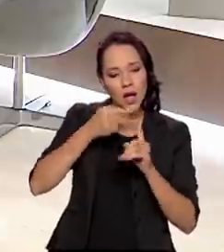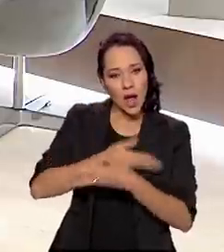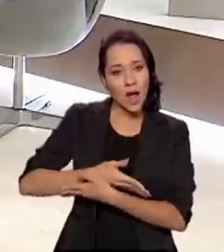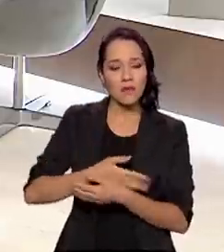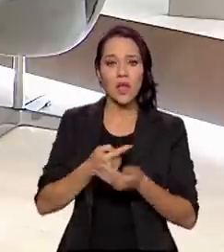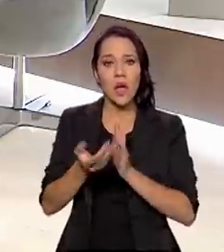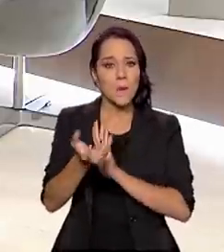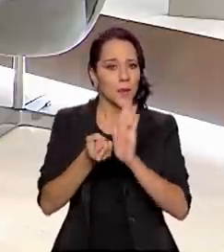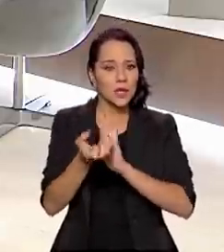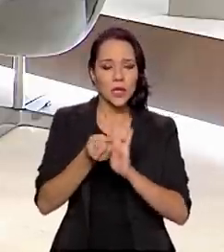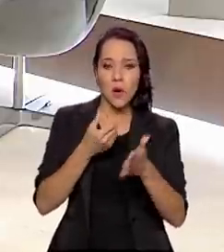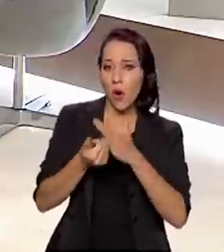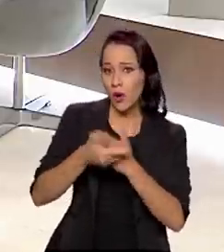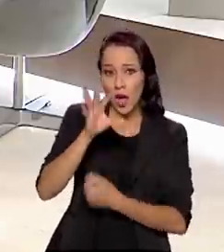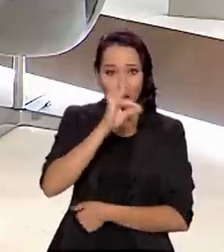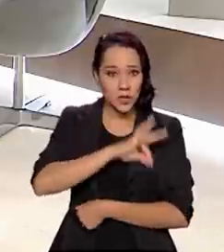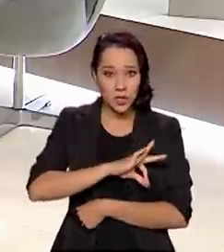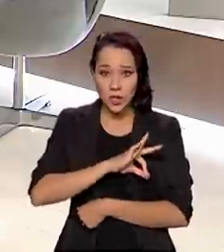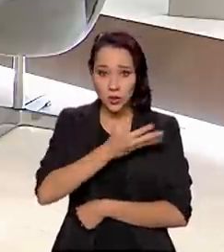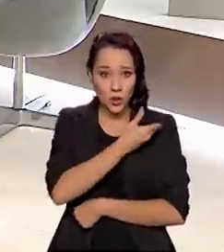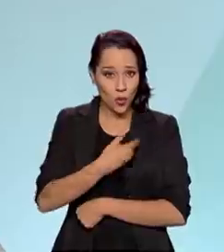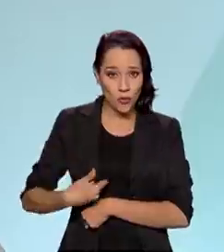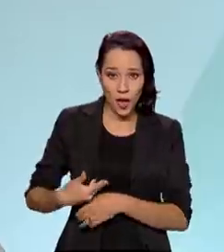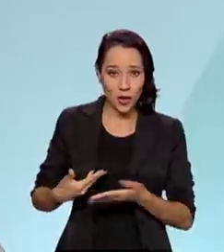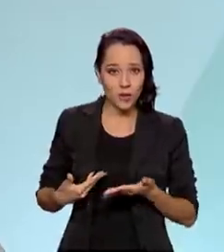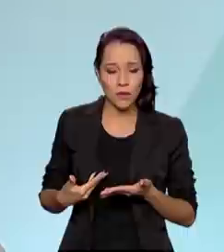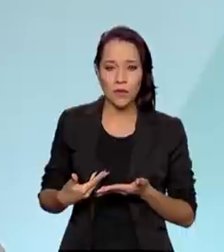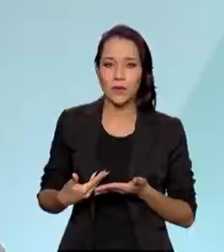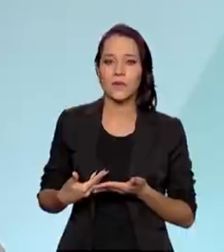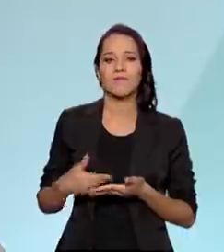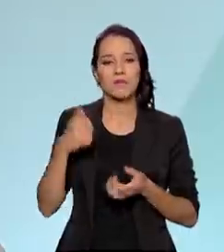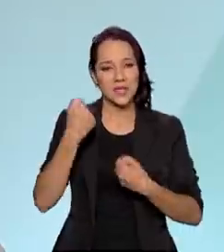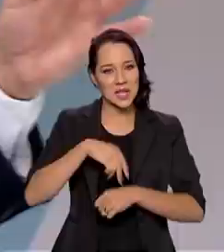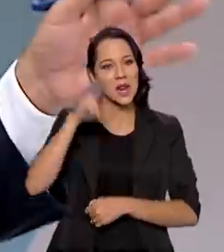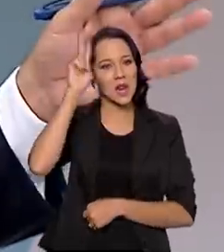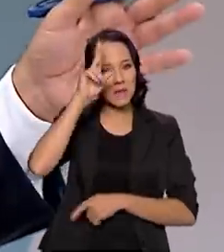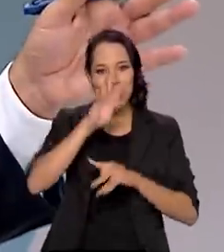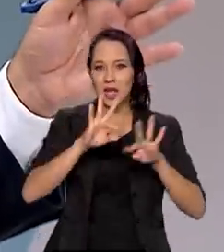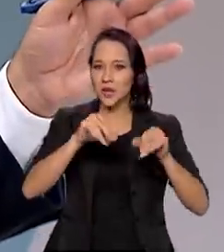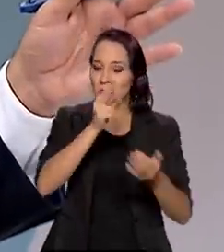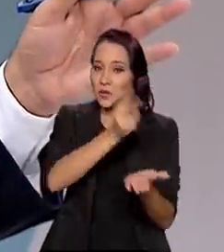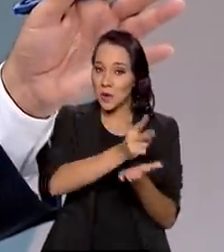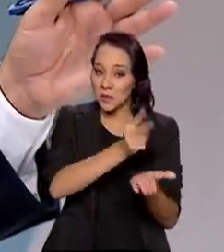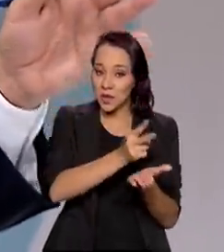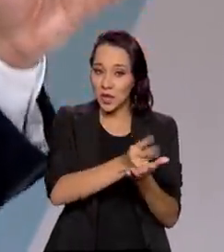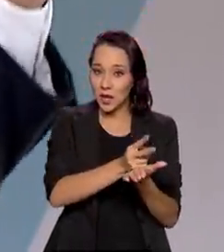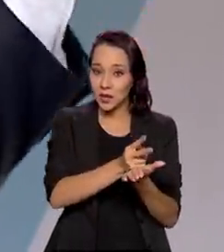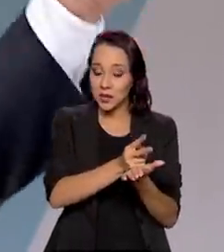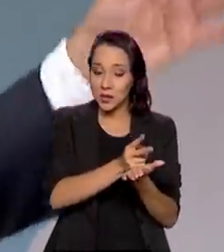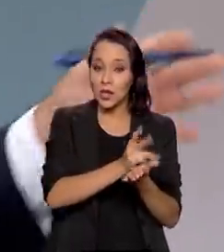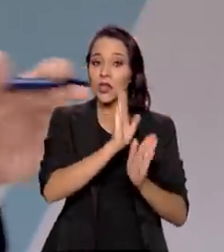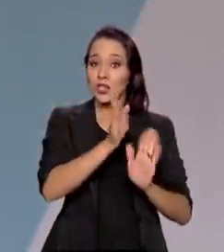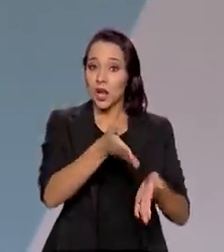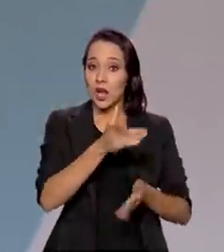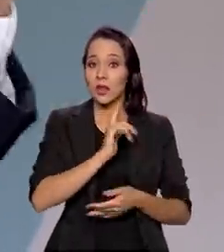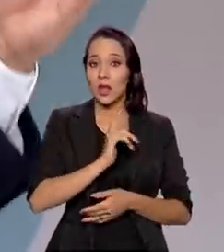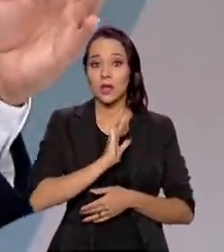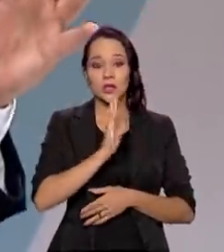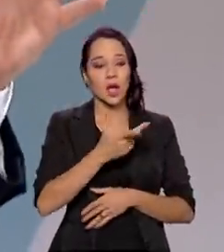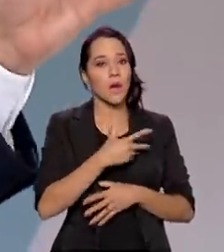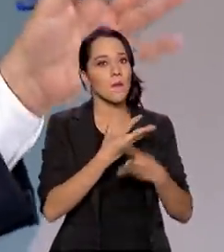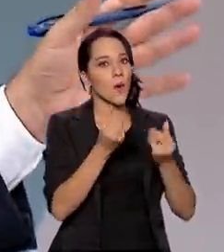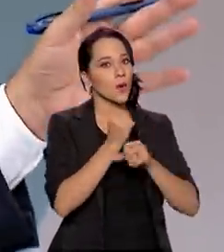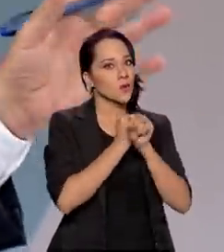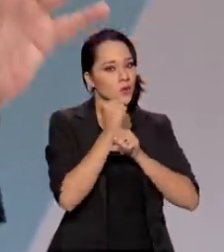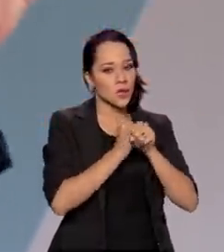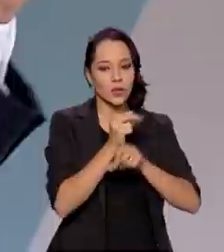alguma pensão, algum auxílio, algum benefício de incapacidade... A gente tem que lembrar que são todos permanentes, né? Já existem há